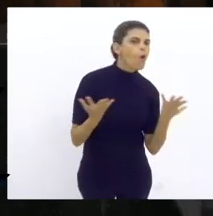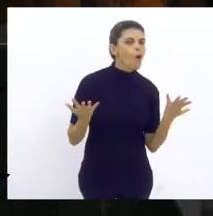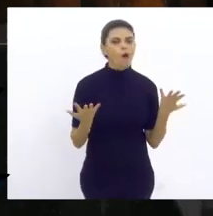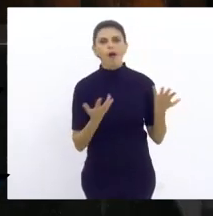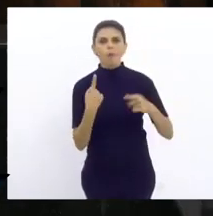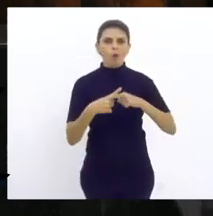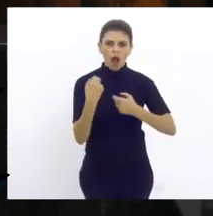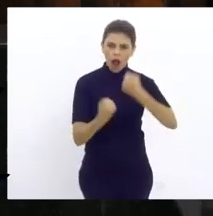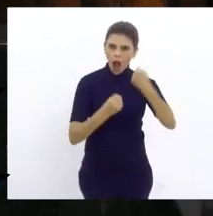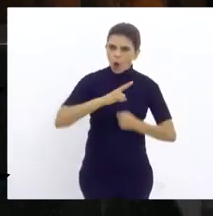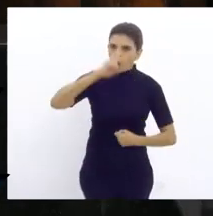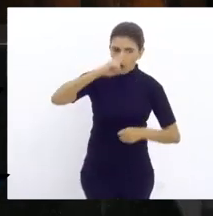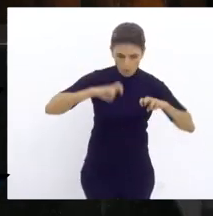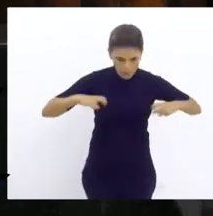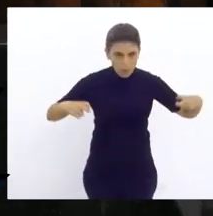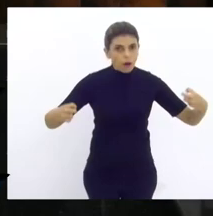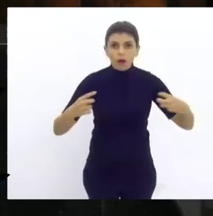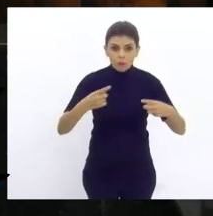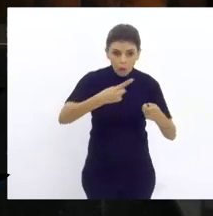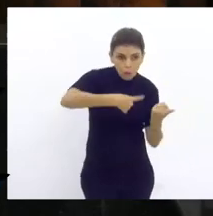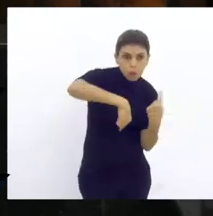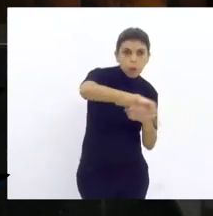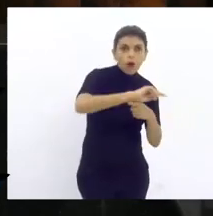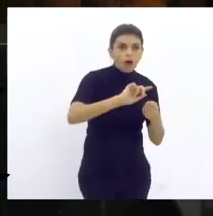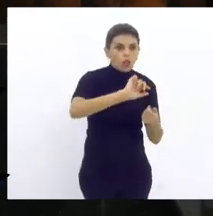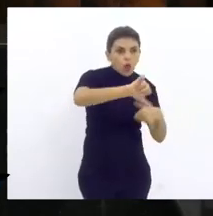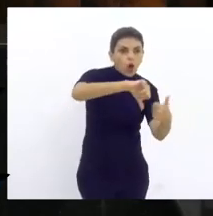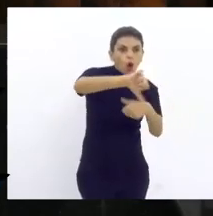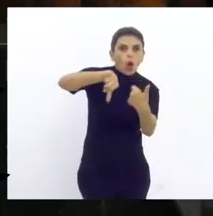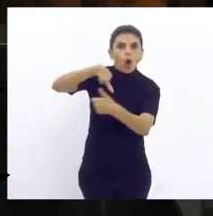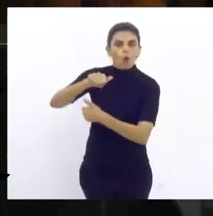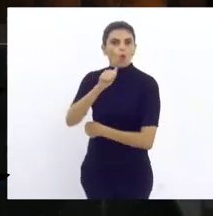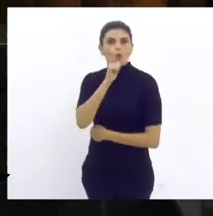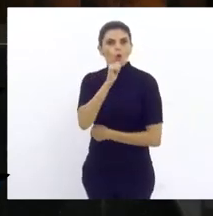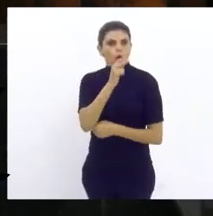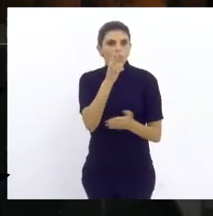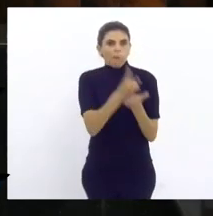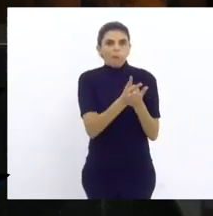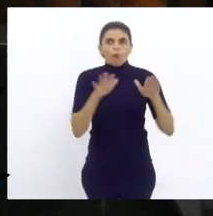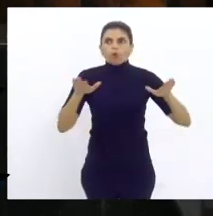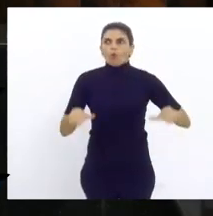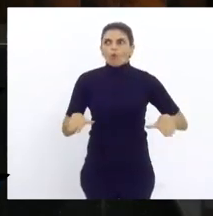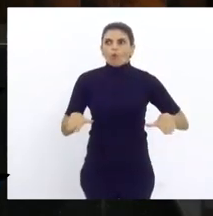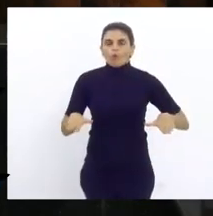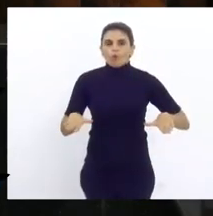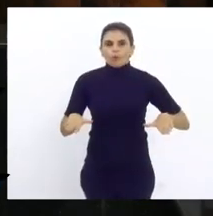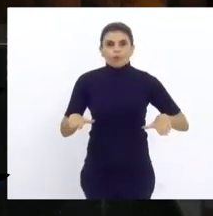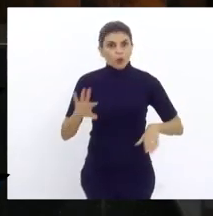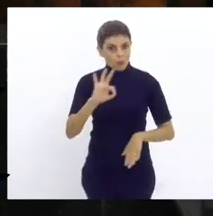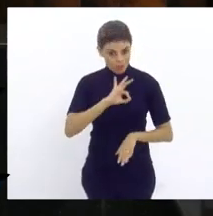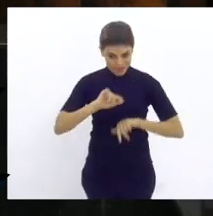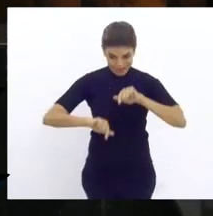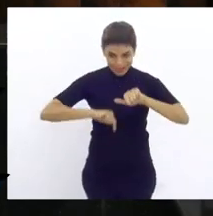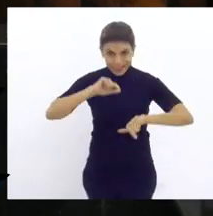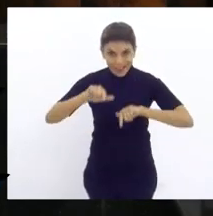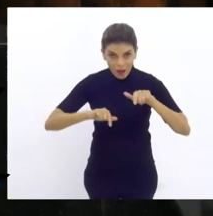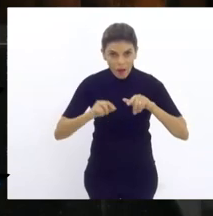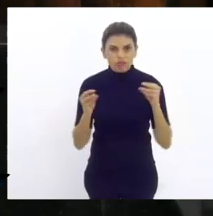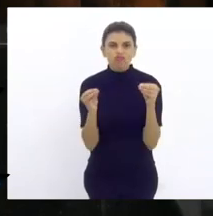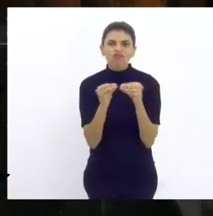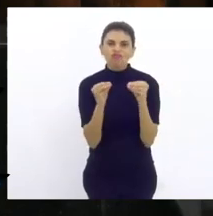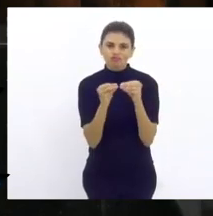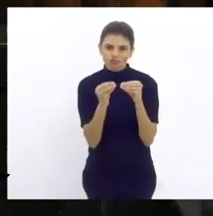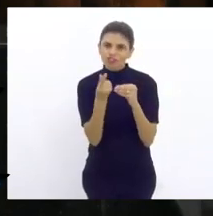e também não é repassado a tropa que trabalha. Isso é uma outra discussão na Índia. Que o policial trabalha ali naquele extra